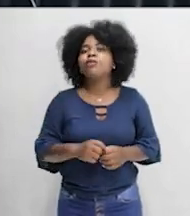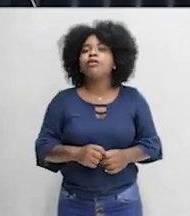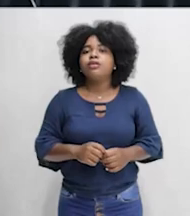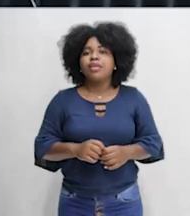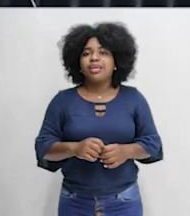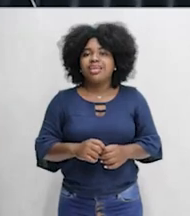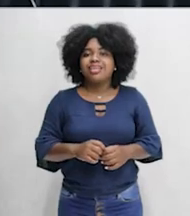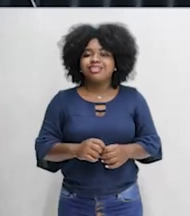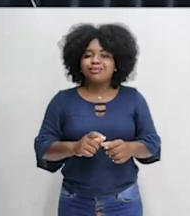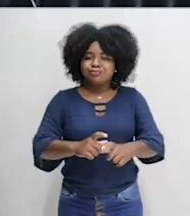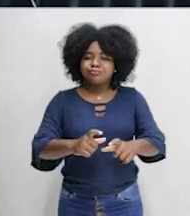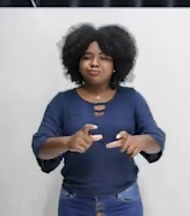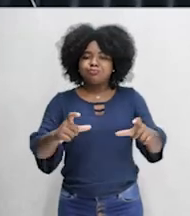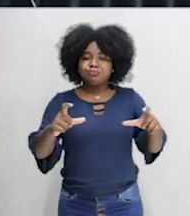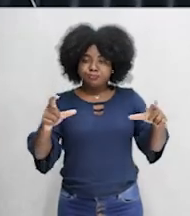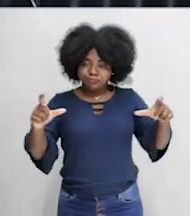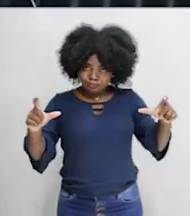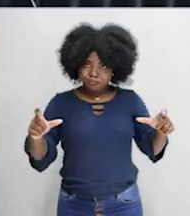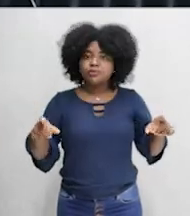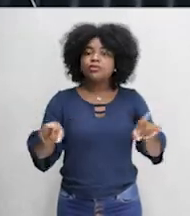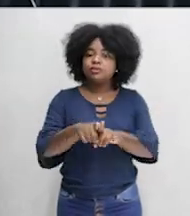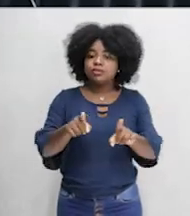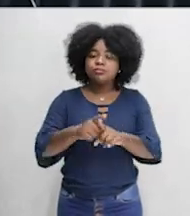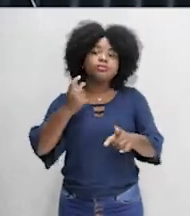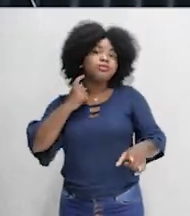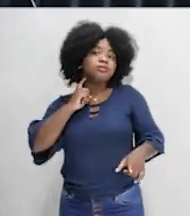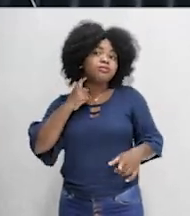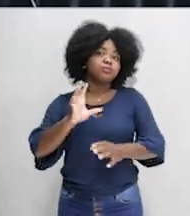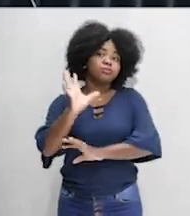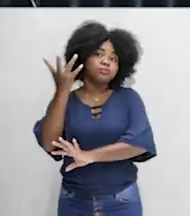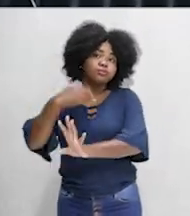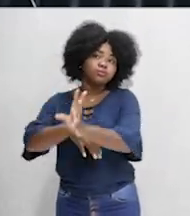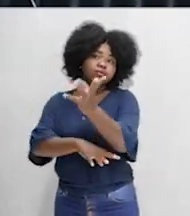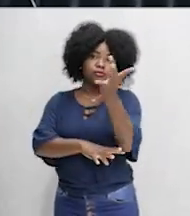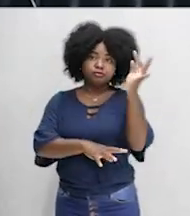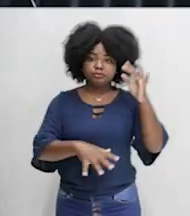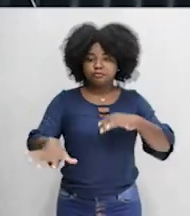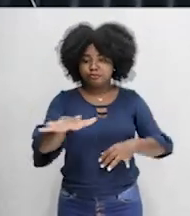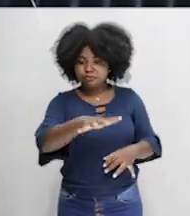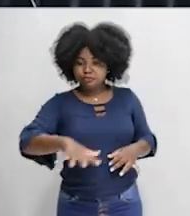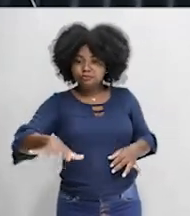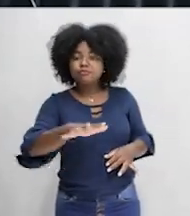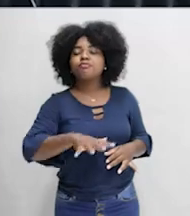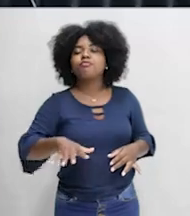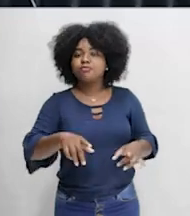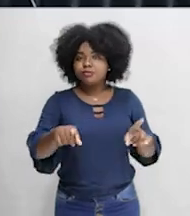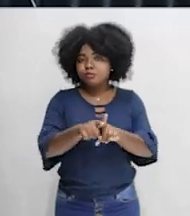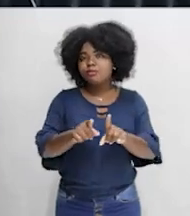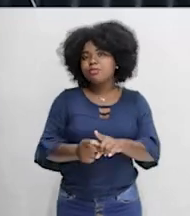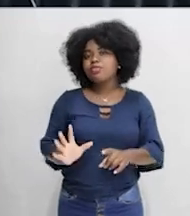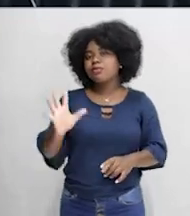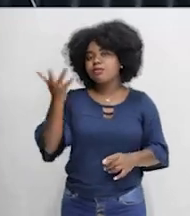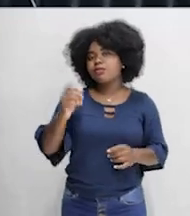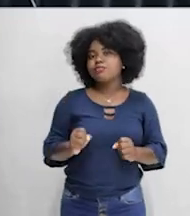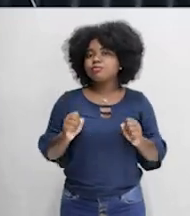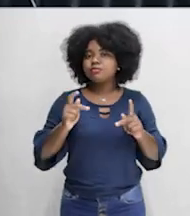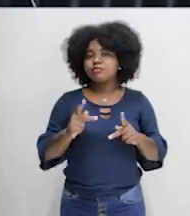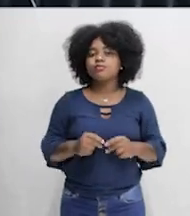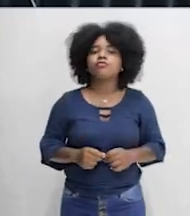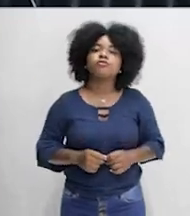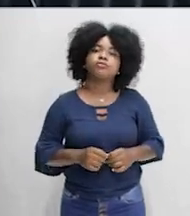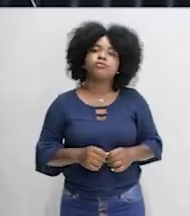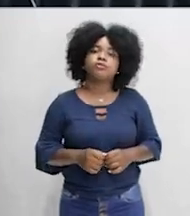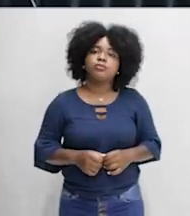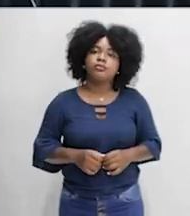grande intensidade, a nossa degradação ambiental também dispara. Beleza? Então vem comigo aqui, bora sintetizar esse raciocínio? Bora! Vem pra cá, ó.